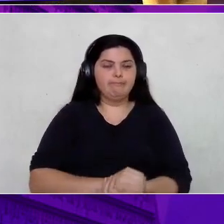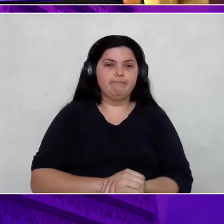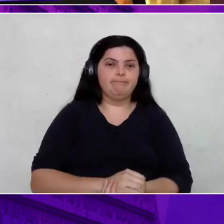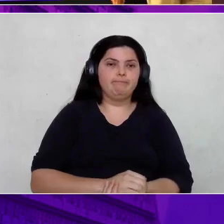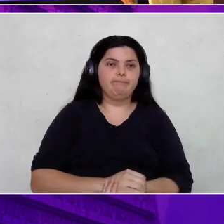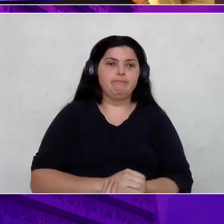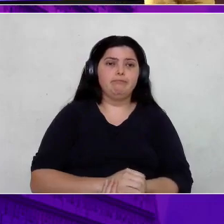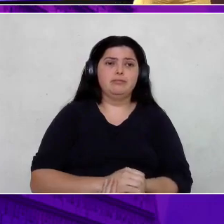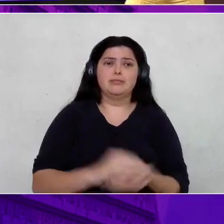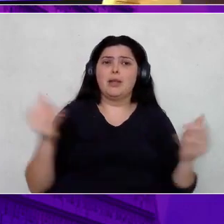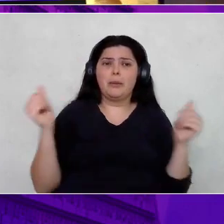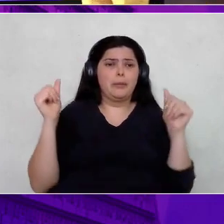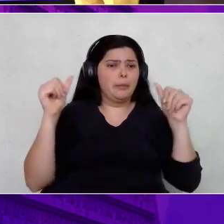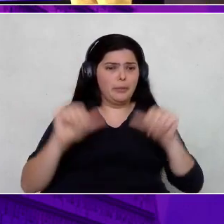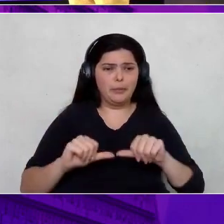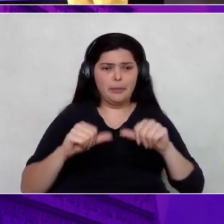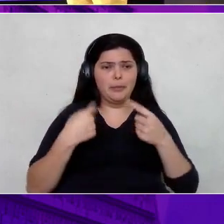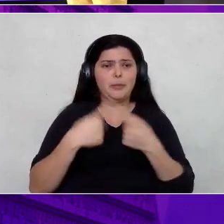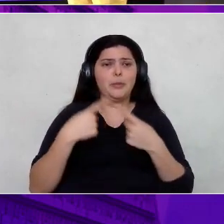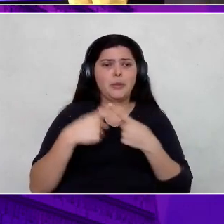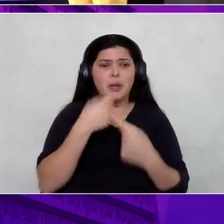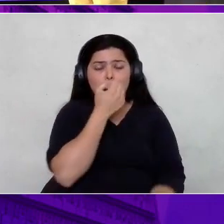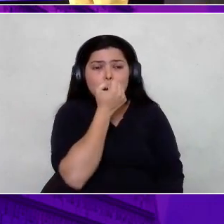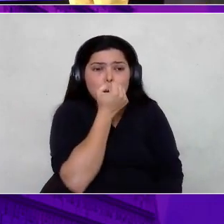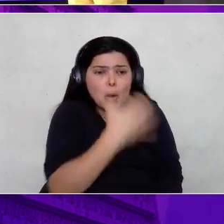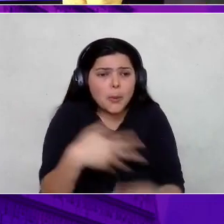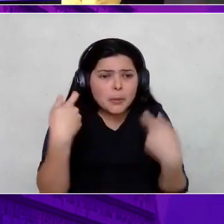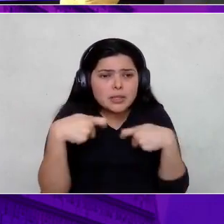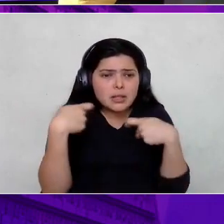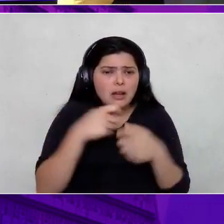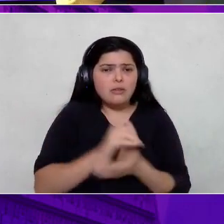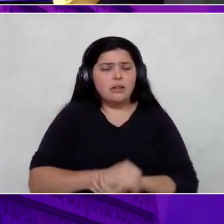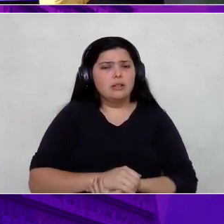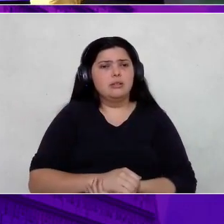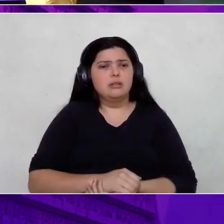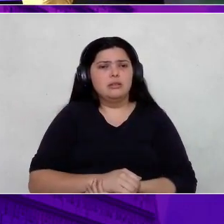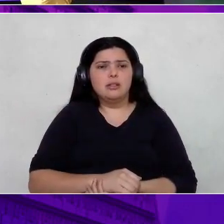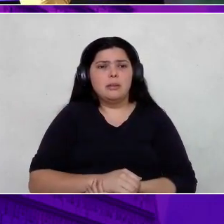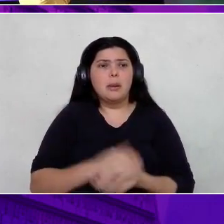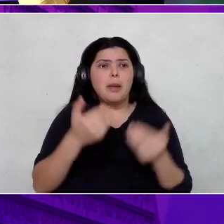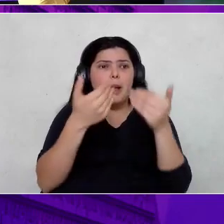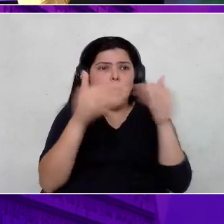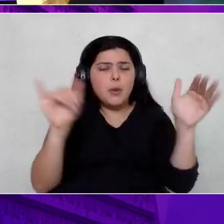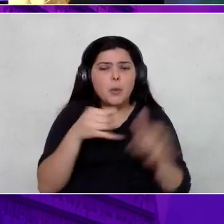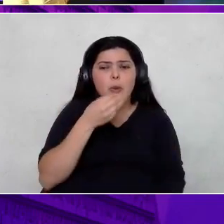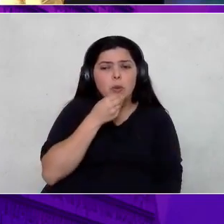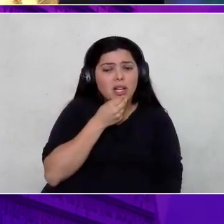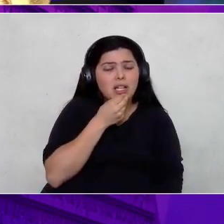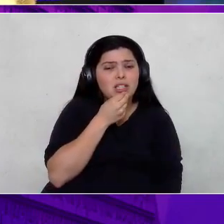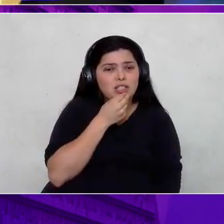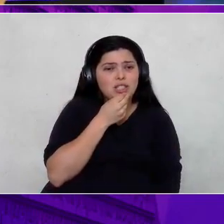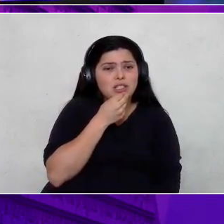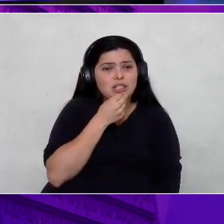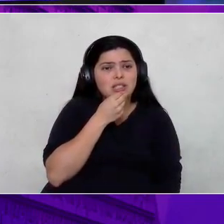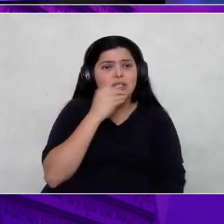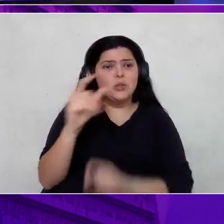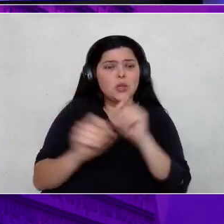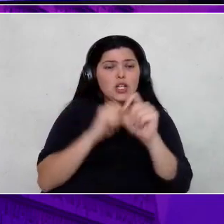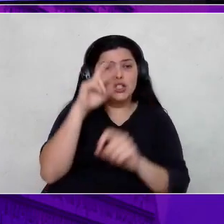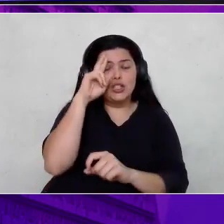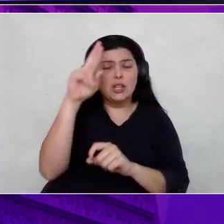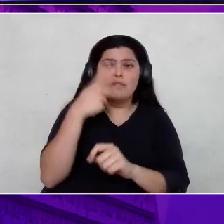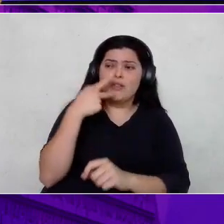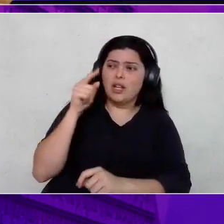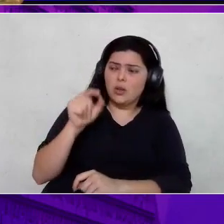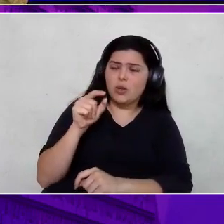vez. Porque era para ser bom. Era para me abrir portas. E, de repente, meu chefe vira e fala, ô, chá, vem cá.